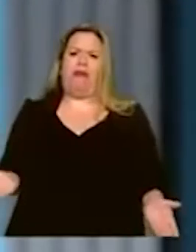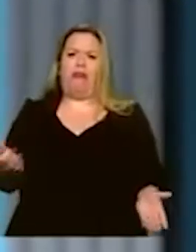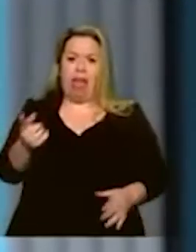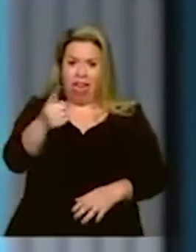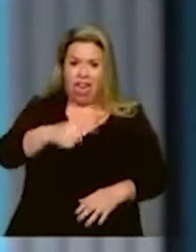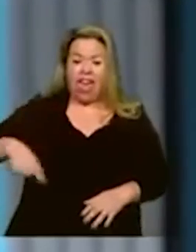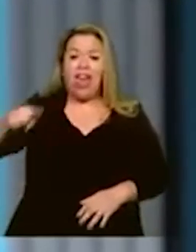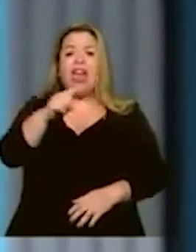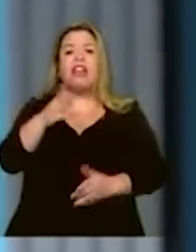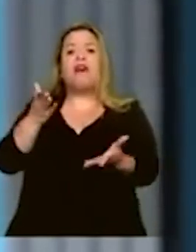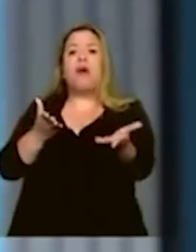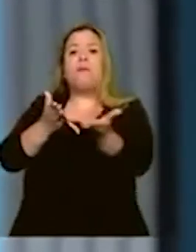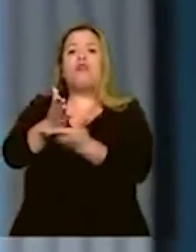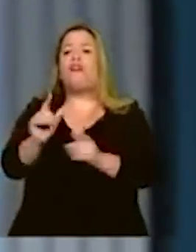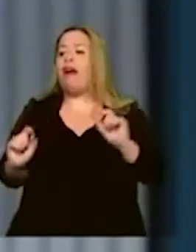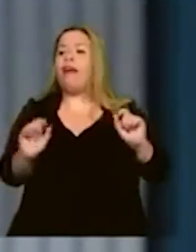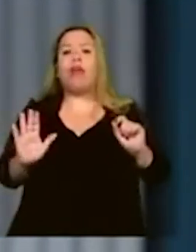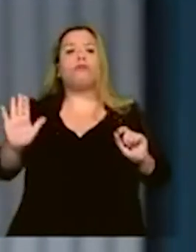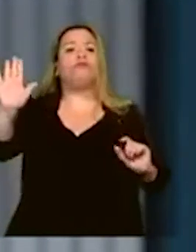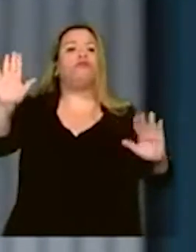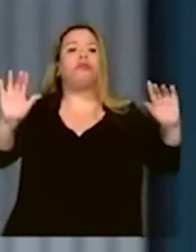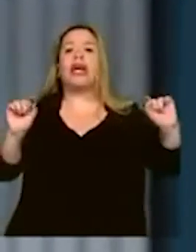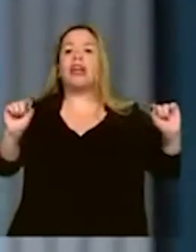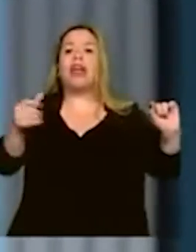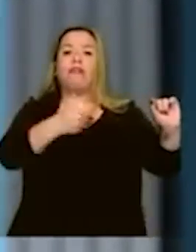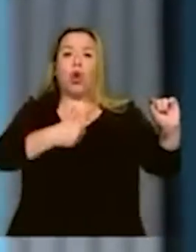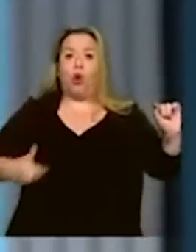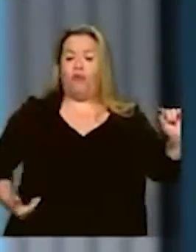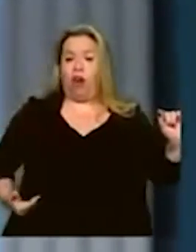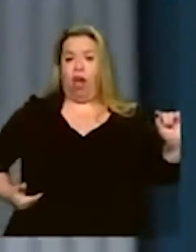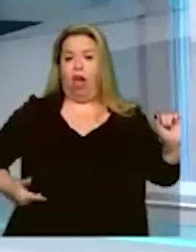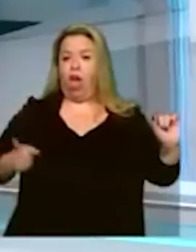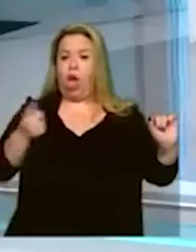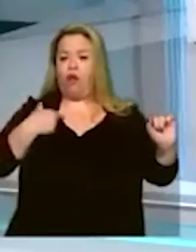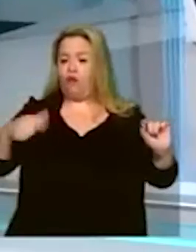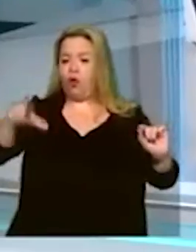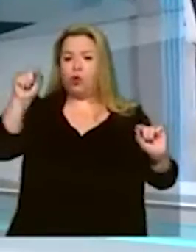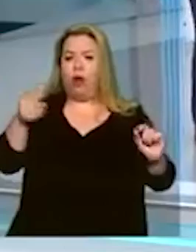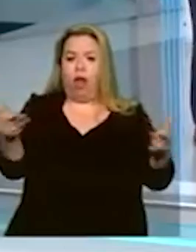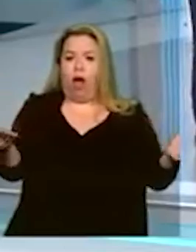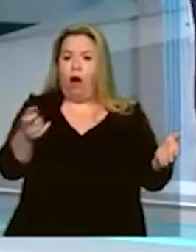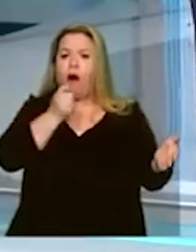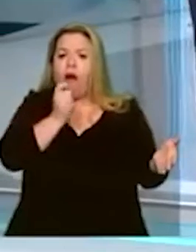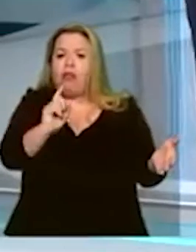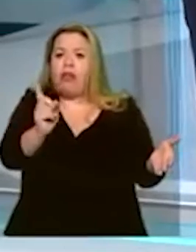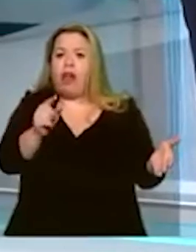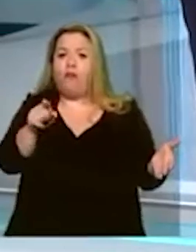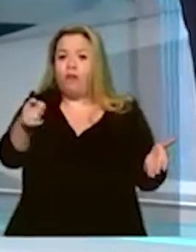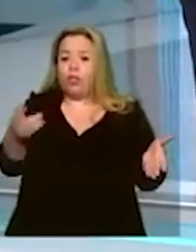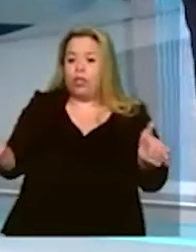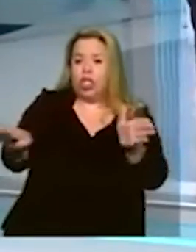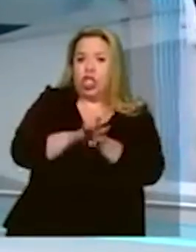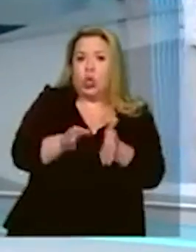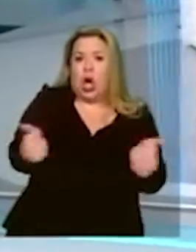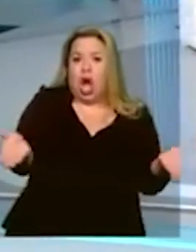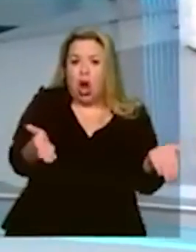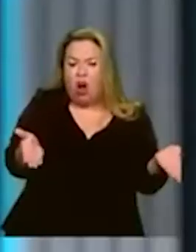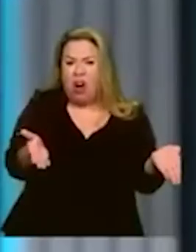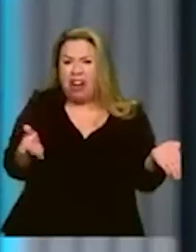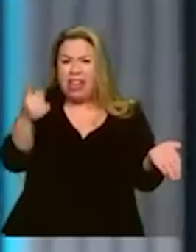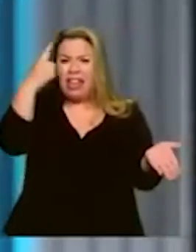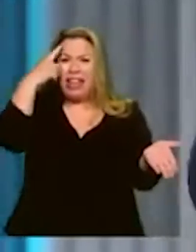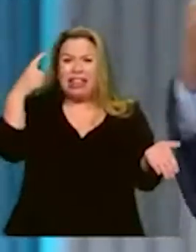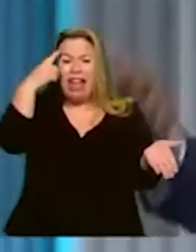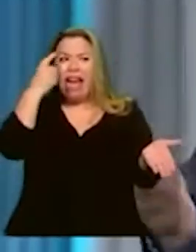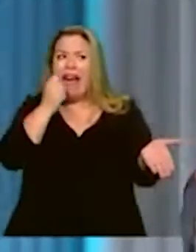que vai dar o seu veredito final de quem deve governar o Estado de São Paulo. Se você, que é recém-chegado aqui e tem ideias